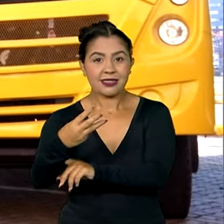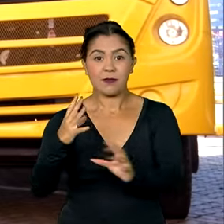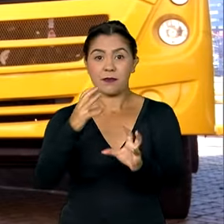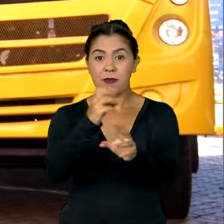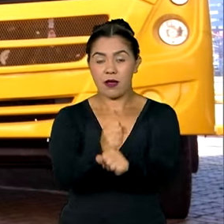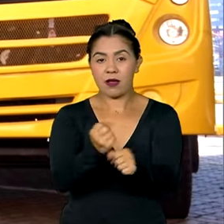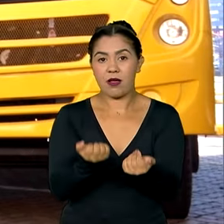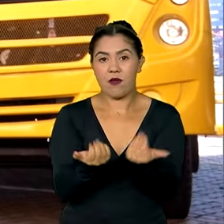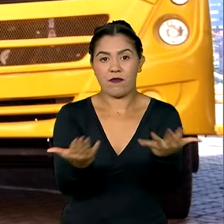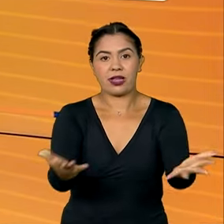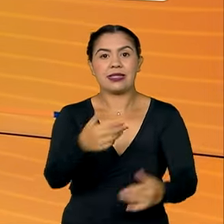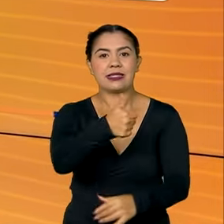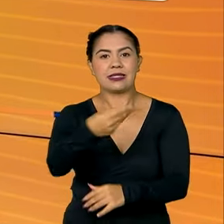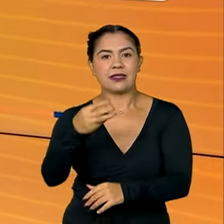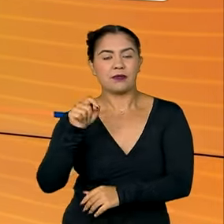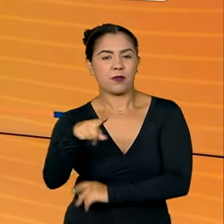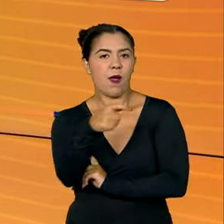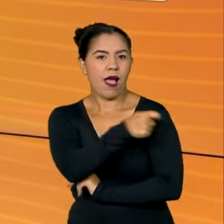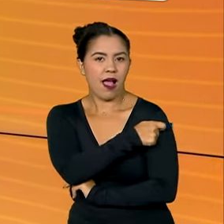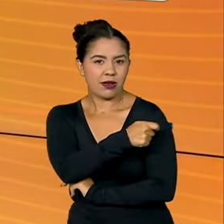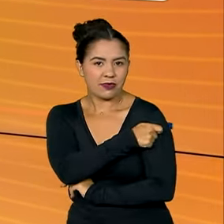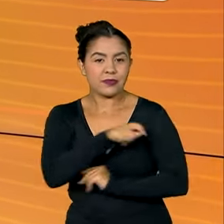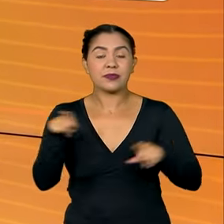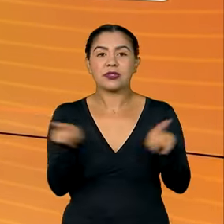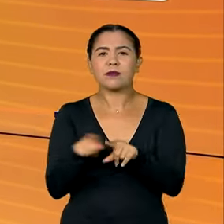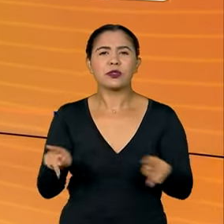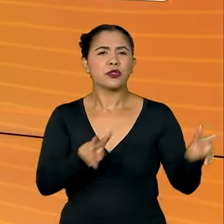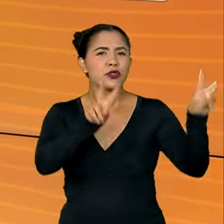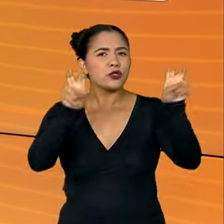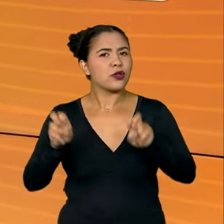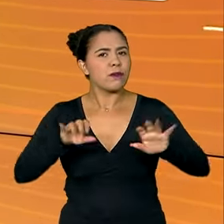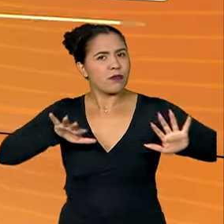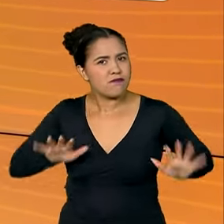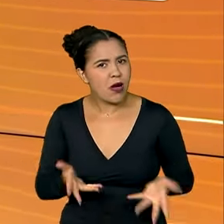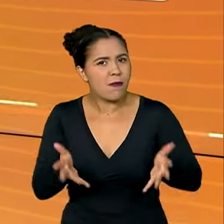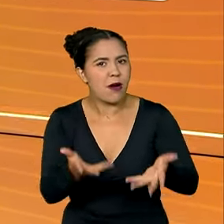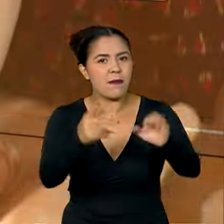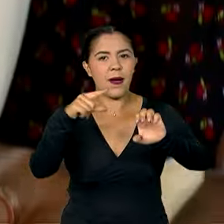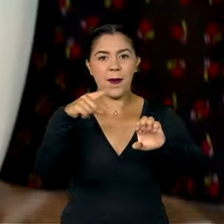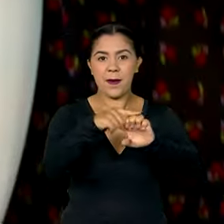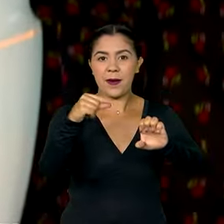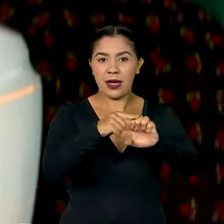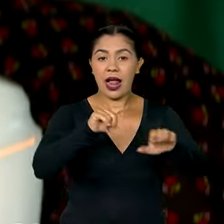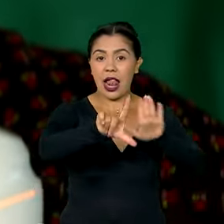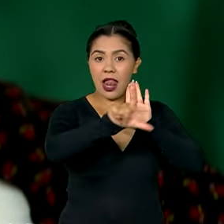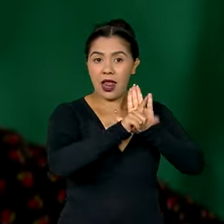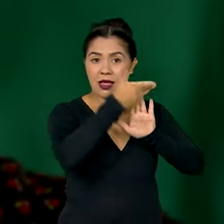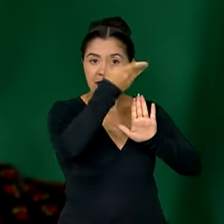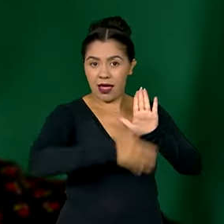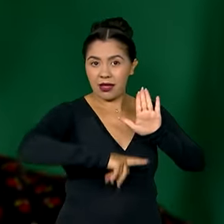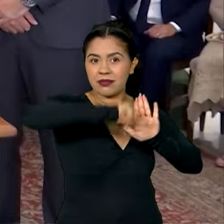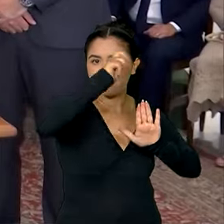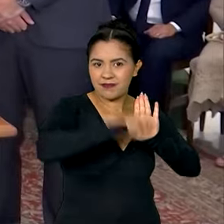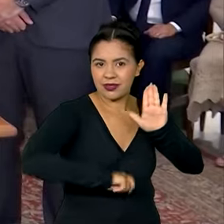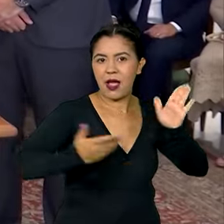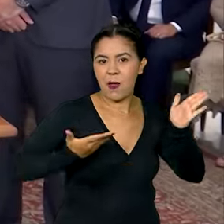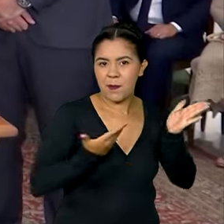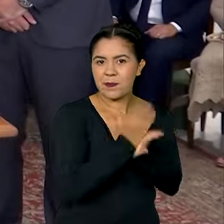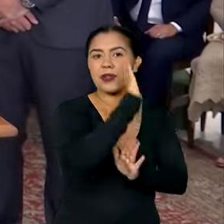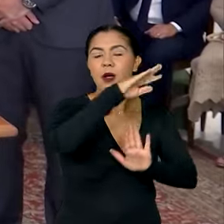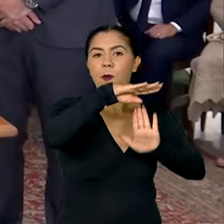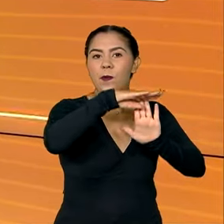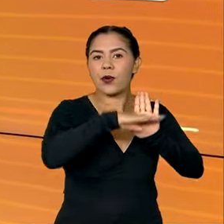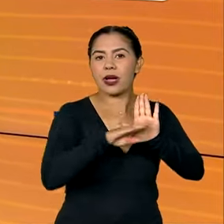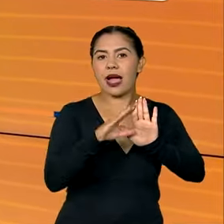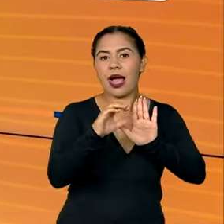13 mil estudantes. Incentivo ao empreendedorismo. Sancionada a lei que institui o programa Acredita, primeiro